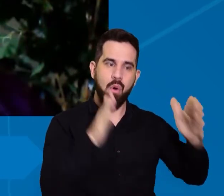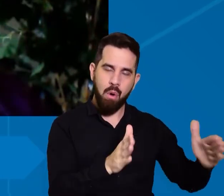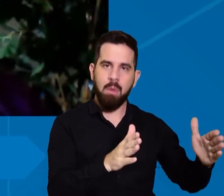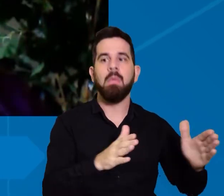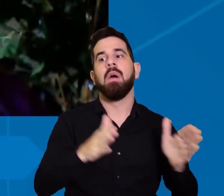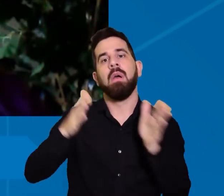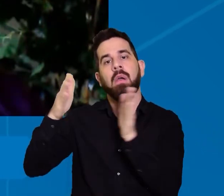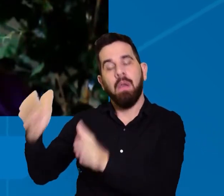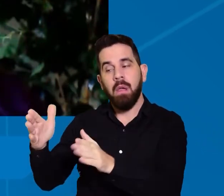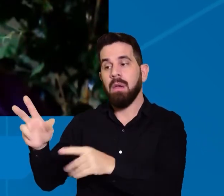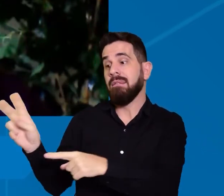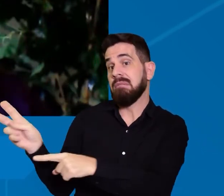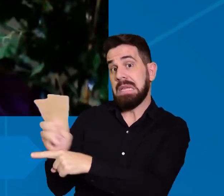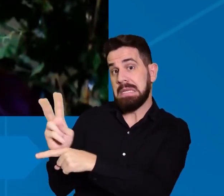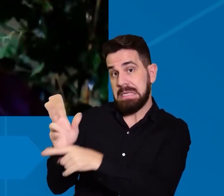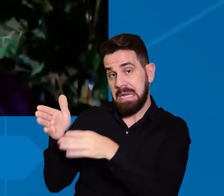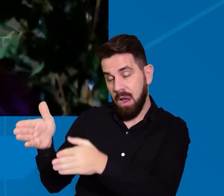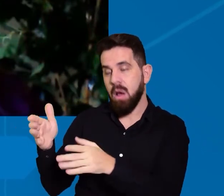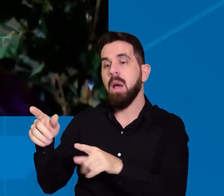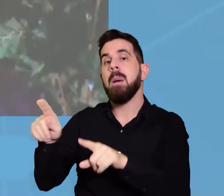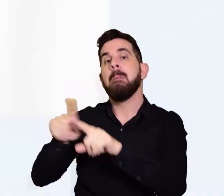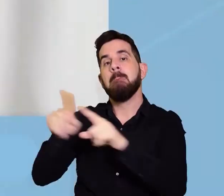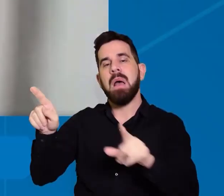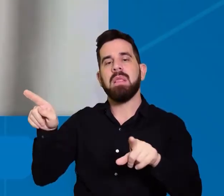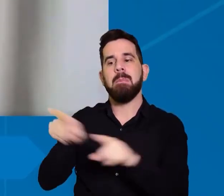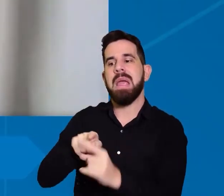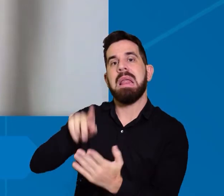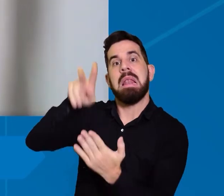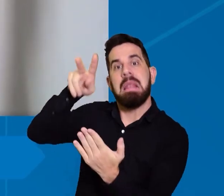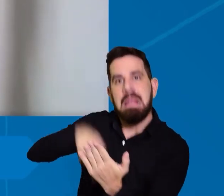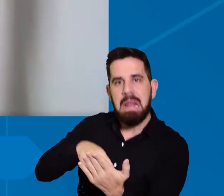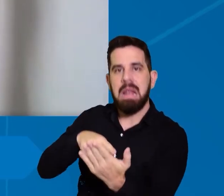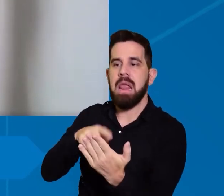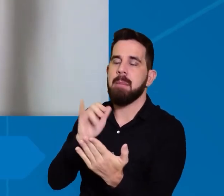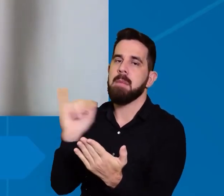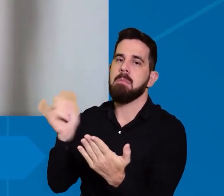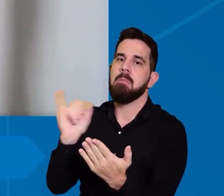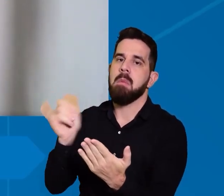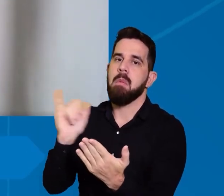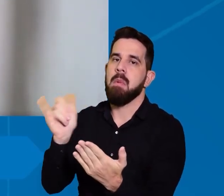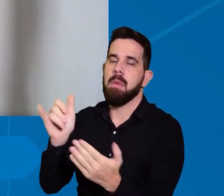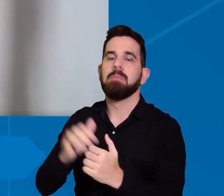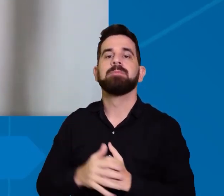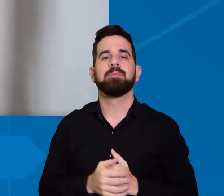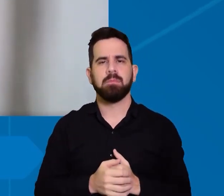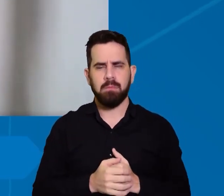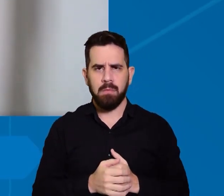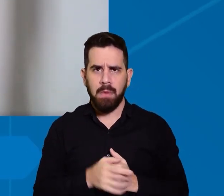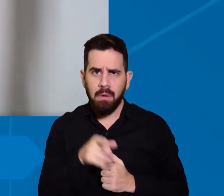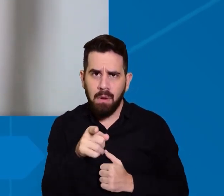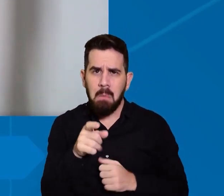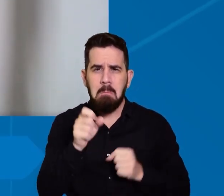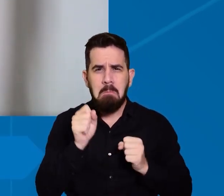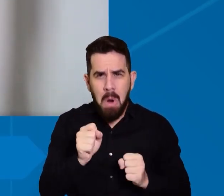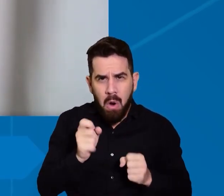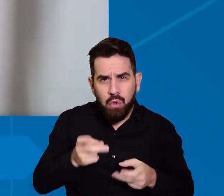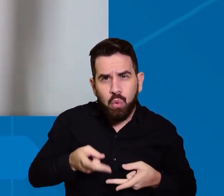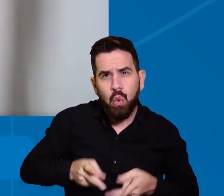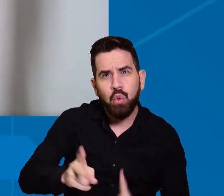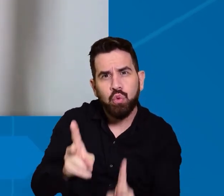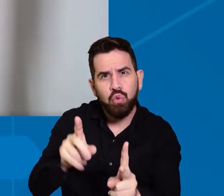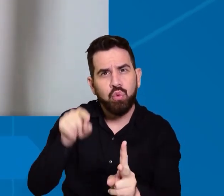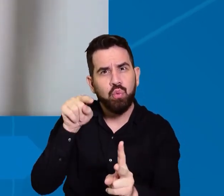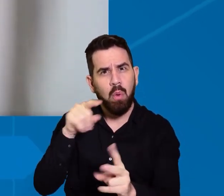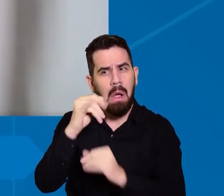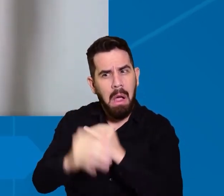apenas da fiscalização, mas de um ledor. E, professora, existe a possibilidade de a prova continuar sendo feita